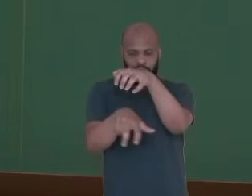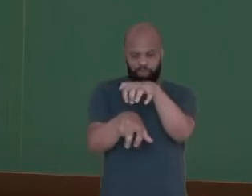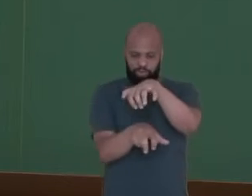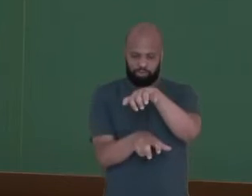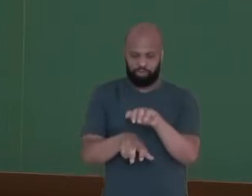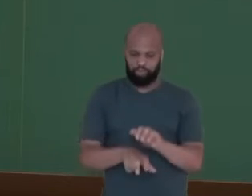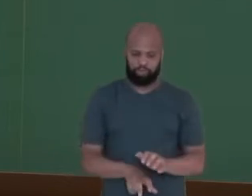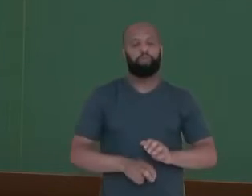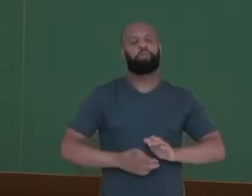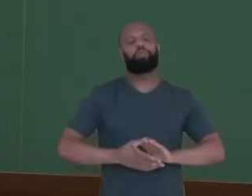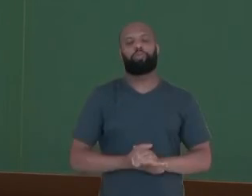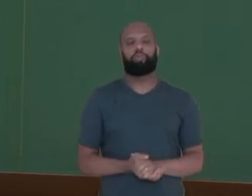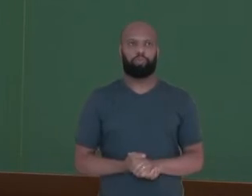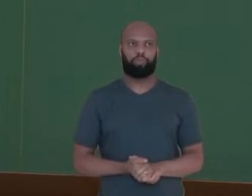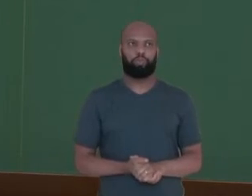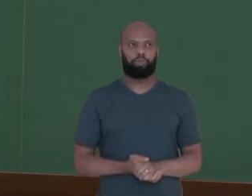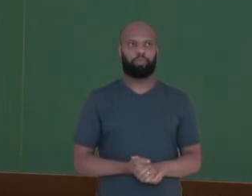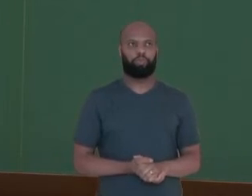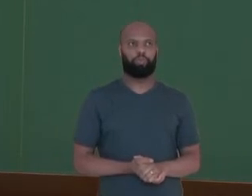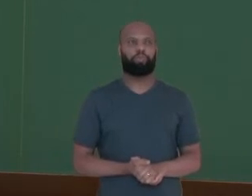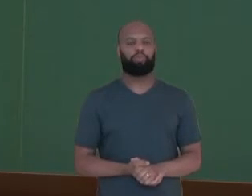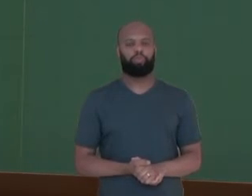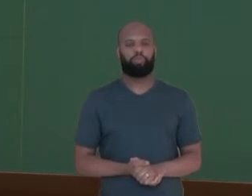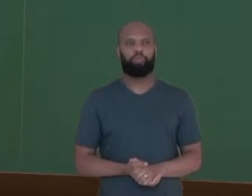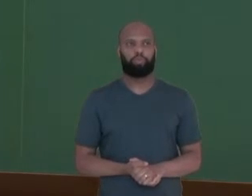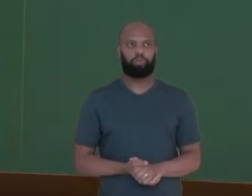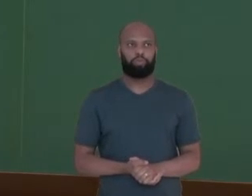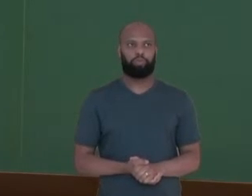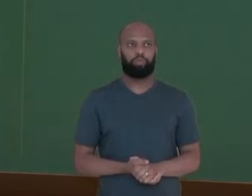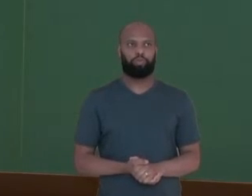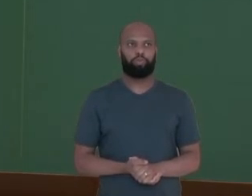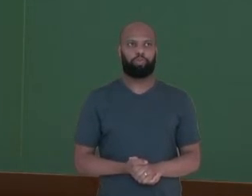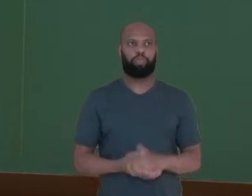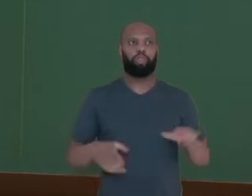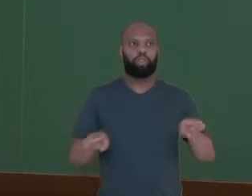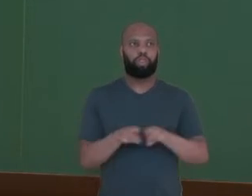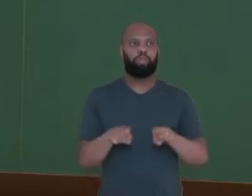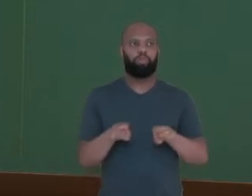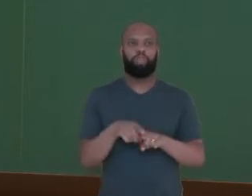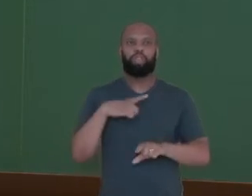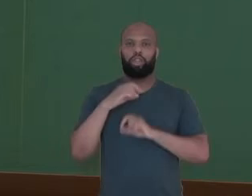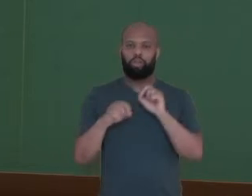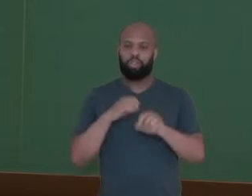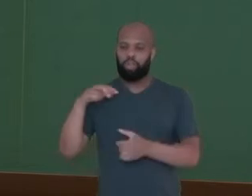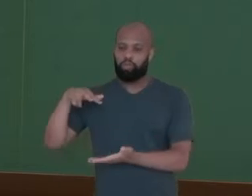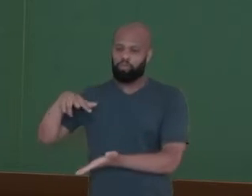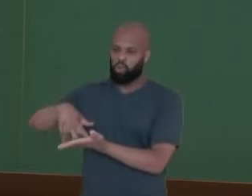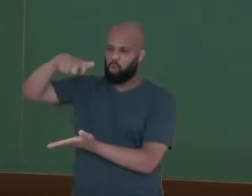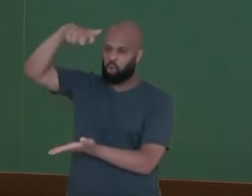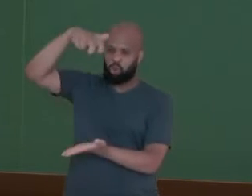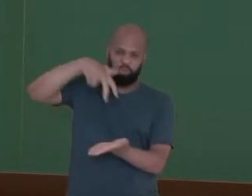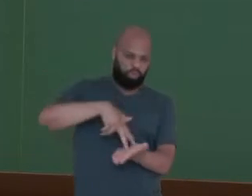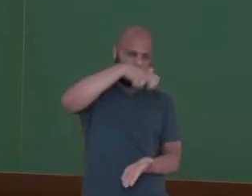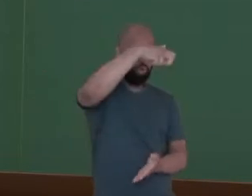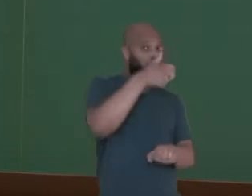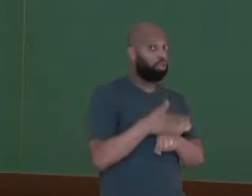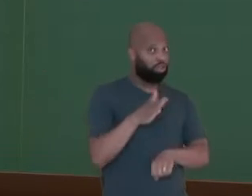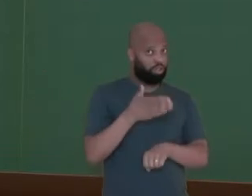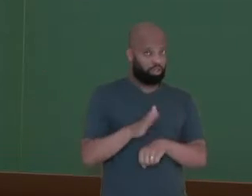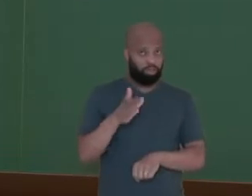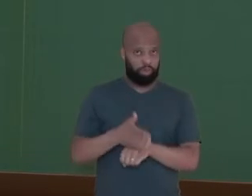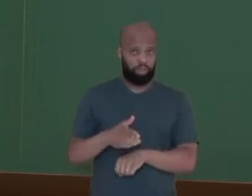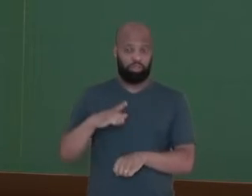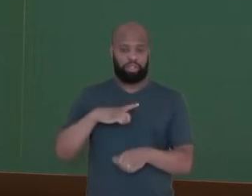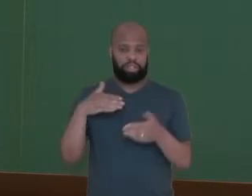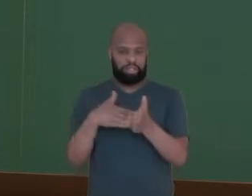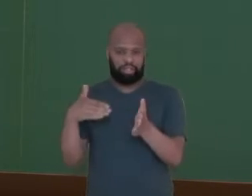mais ou menos, o meio dessa fita e salta ali. E aí, o parkour, que é tipo um treinamento que você transpõe